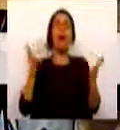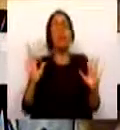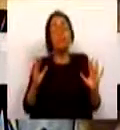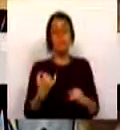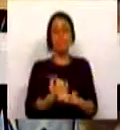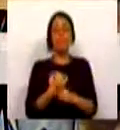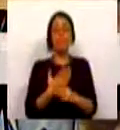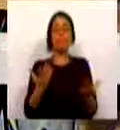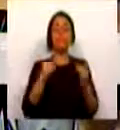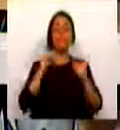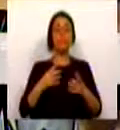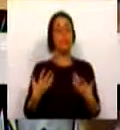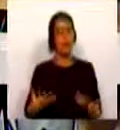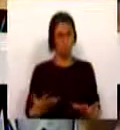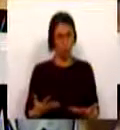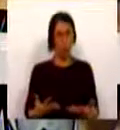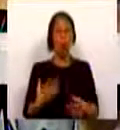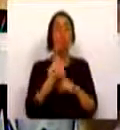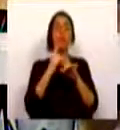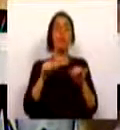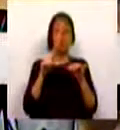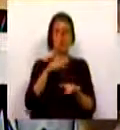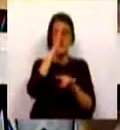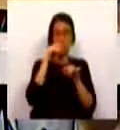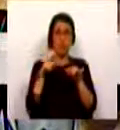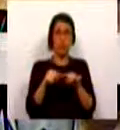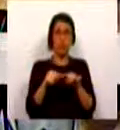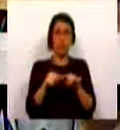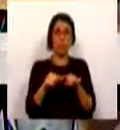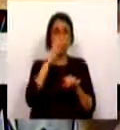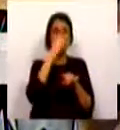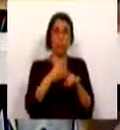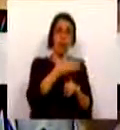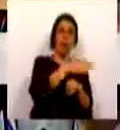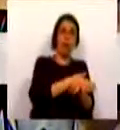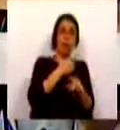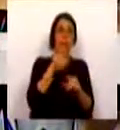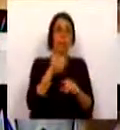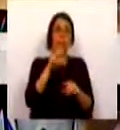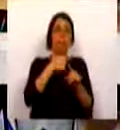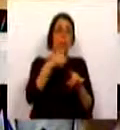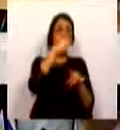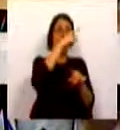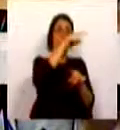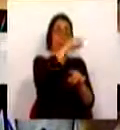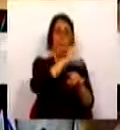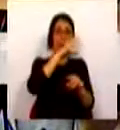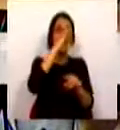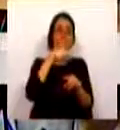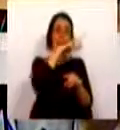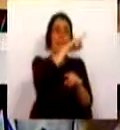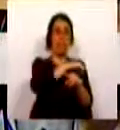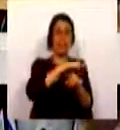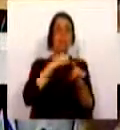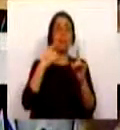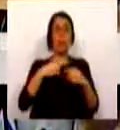tarefa que foi começada agora, porque nem este Governo, nem o Governo anterior, e nem o Governo antes desse, só